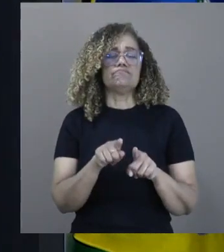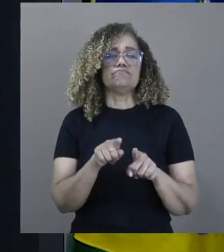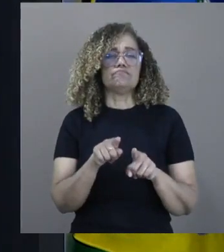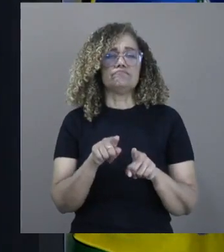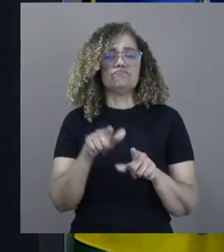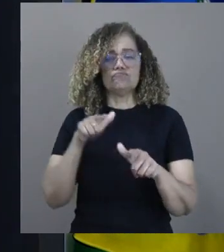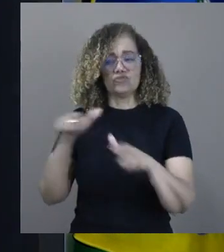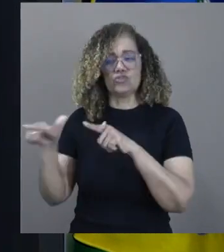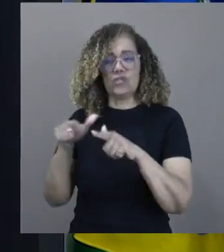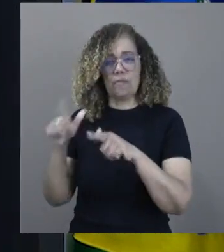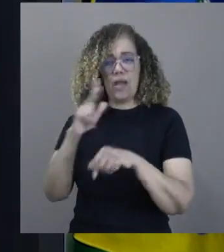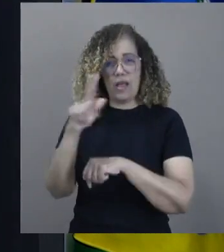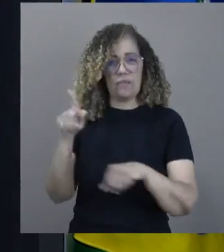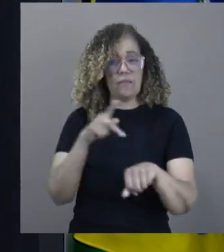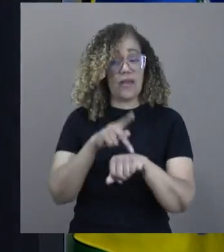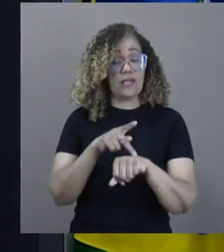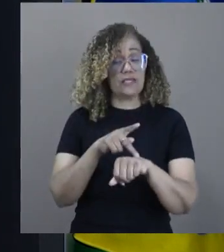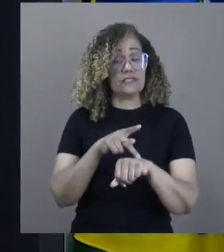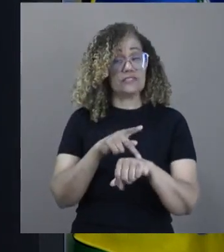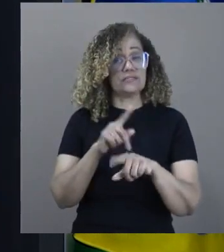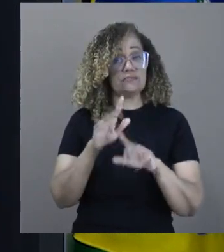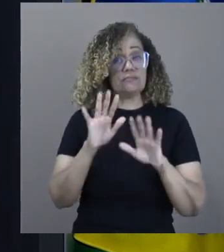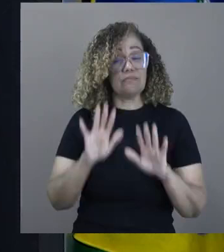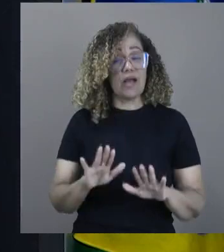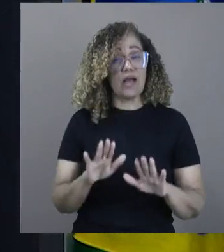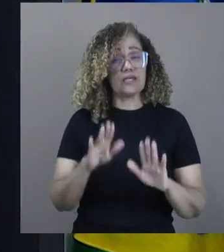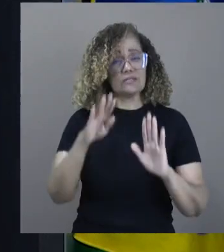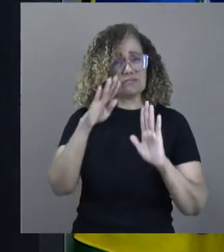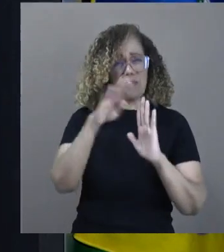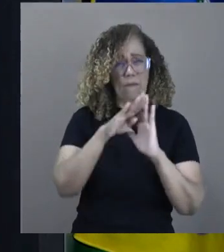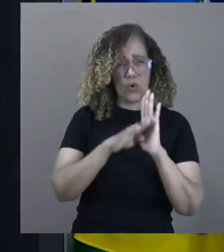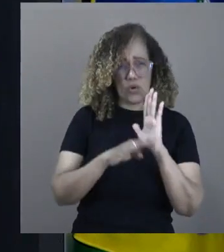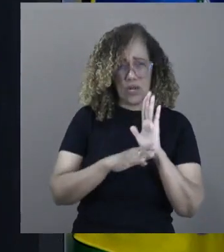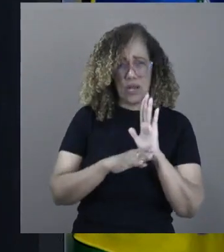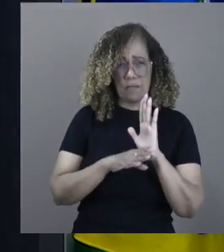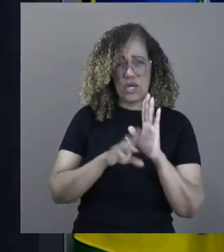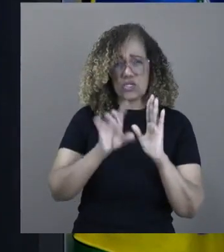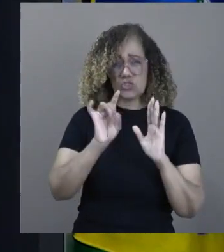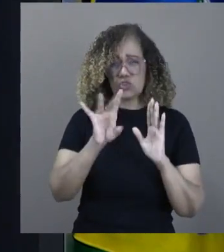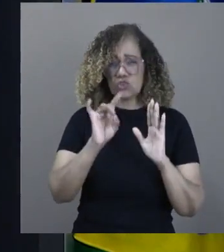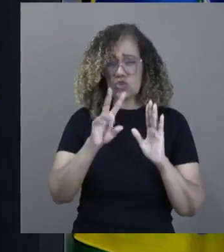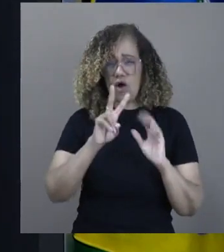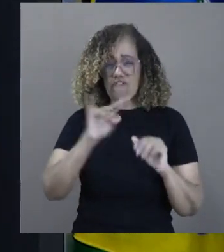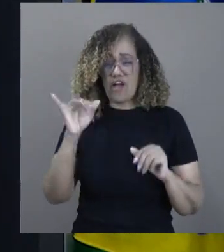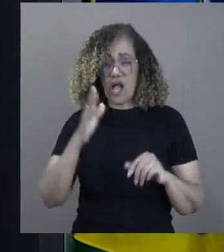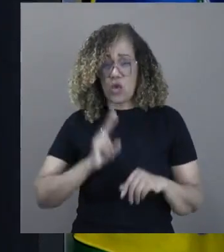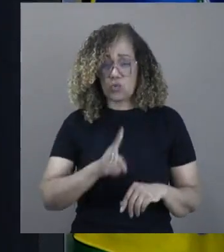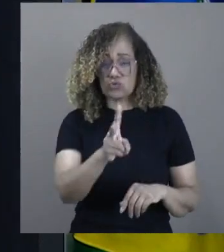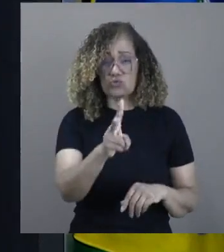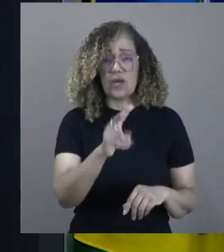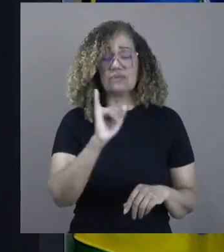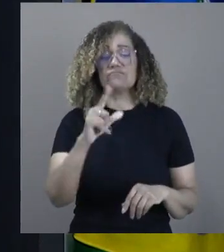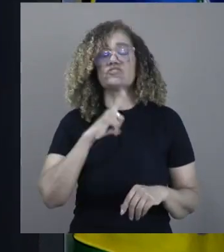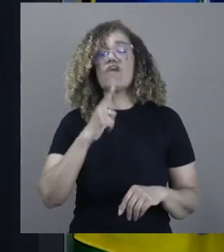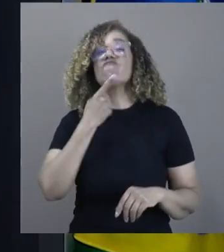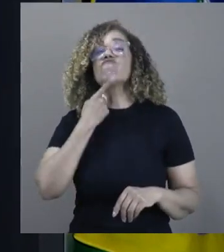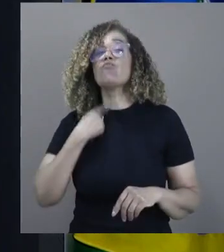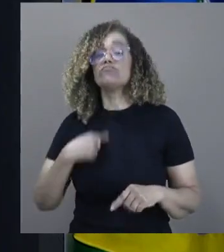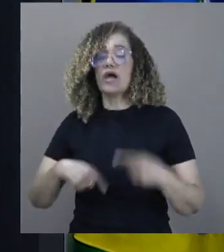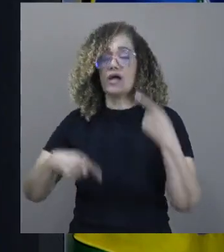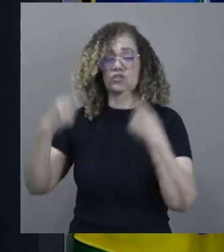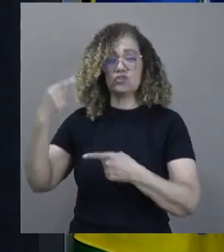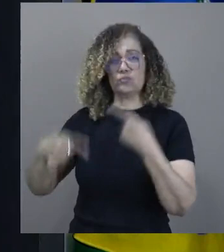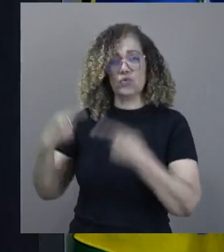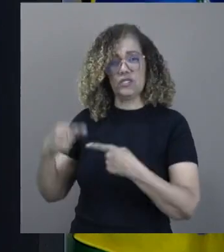país. Contudo, o programa só irá adiante se houver vontade política e impulso para